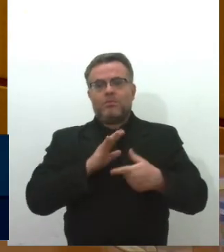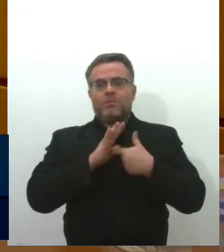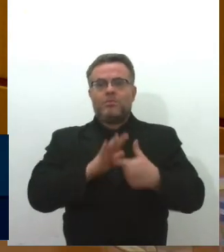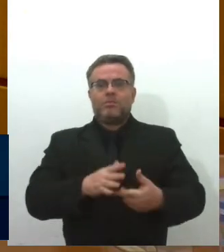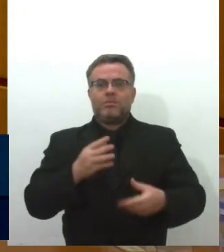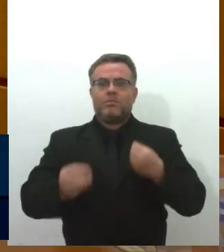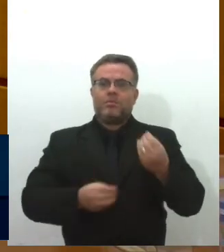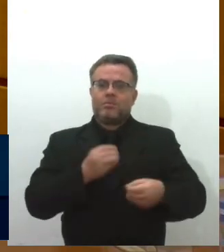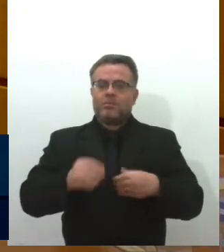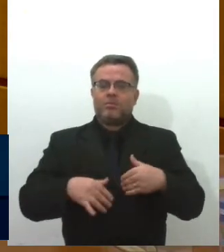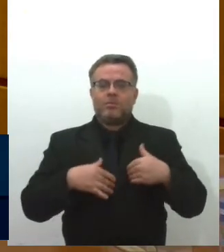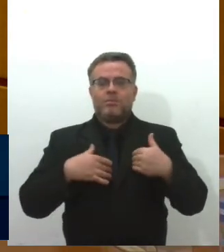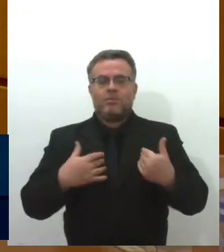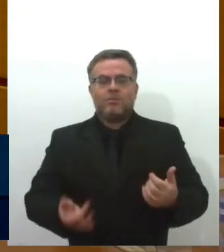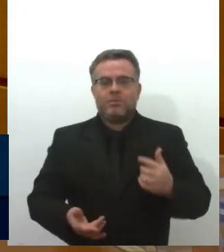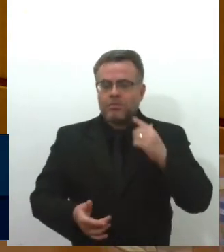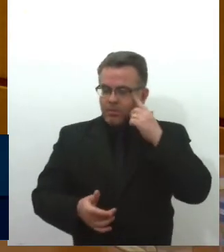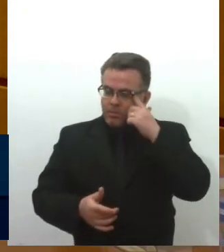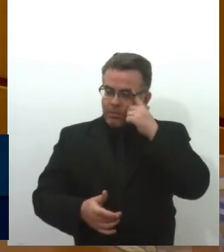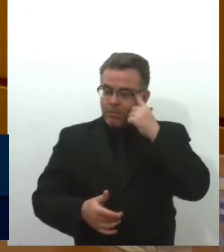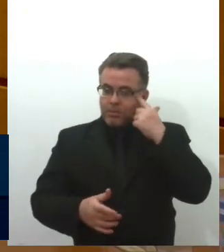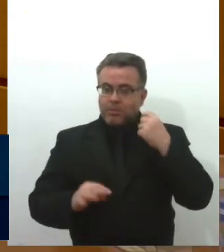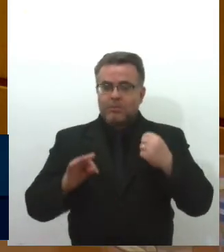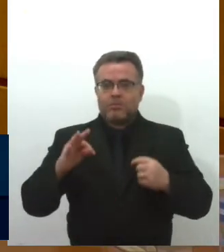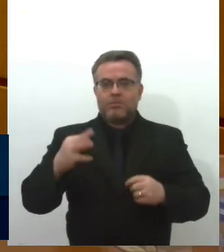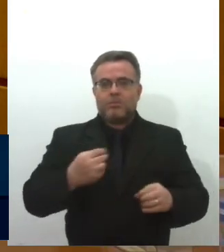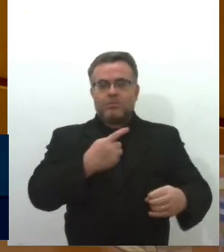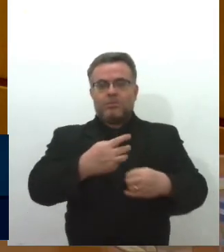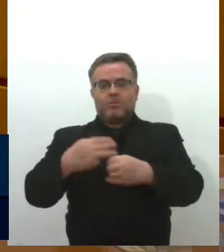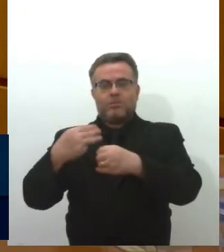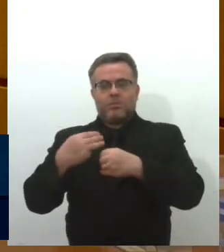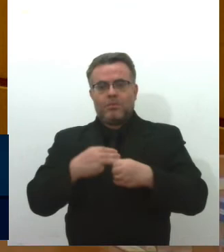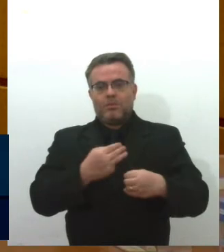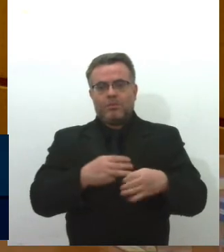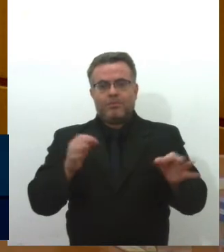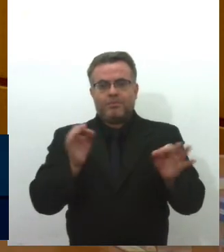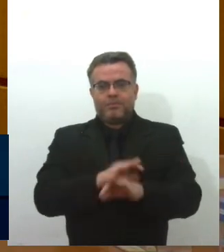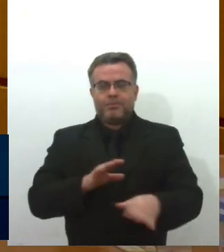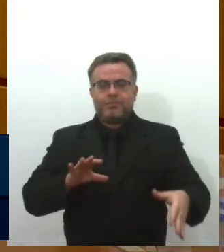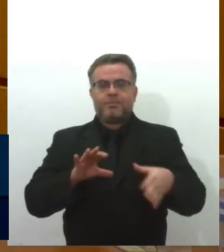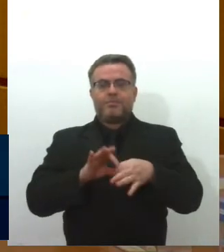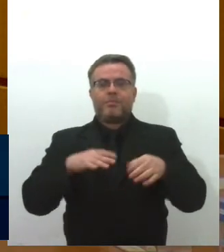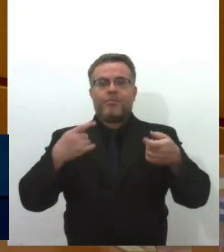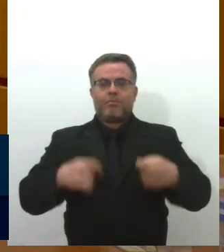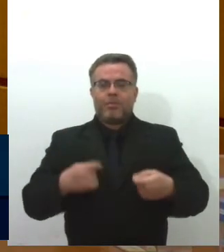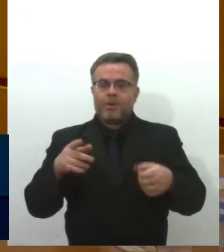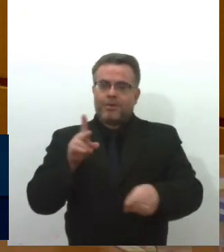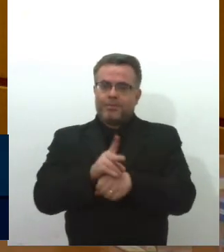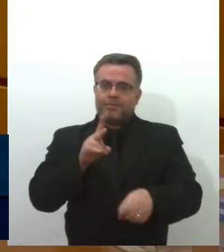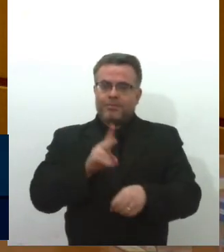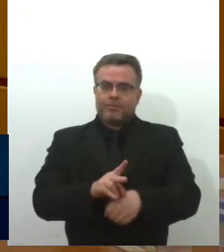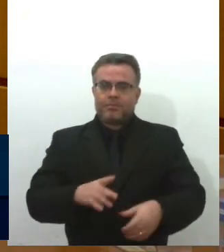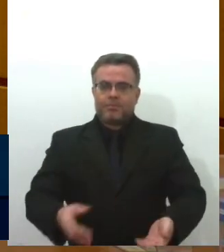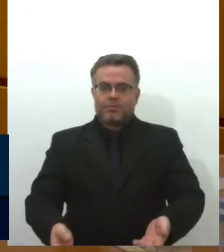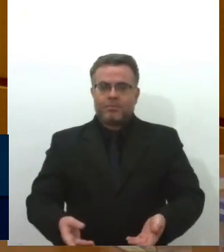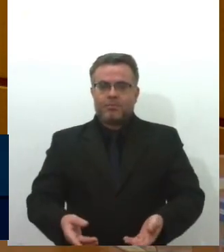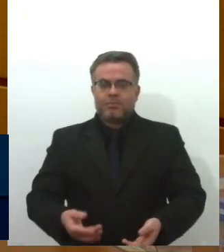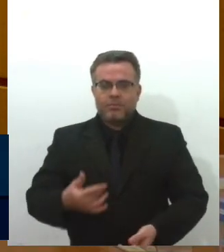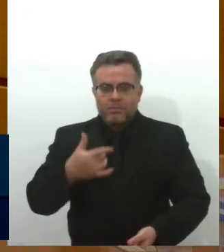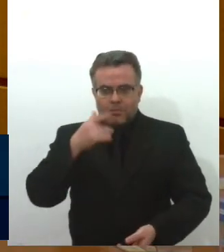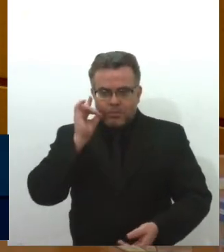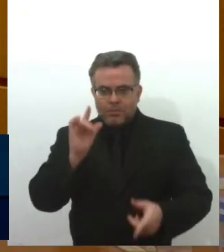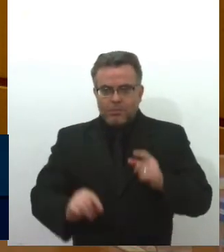são diversos, ou praticamente todos os municípios que sofrem com desassistência da DESO. Tanto que ontem